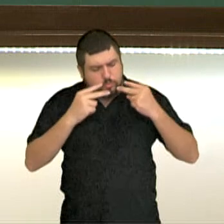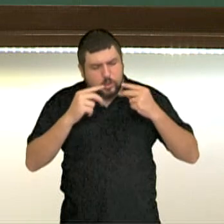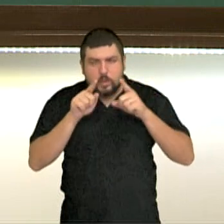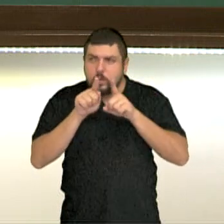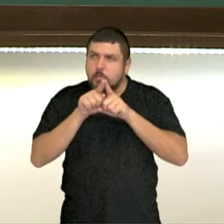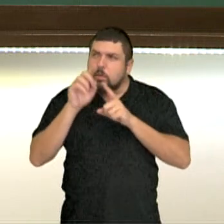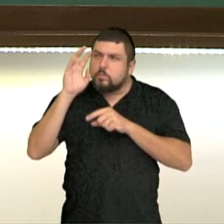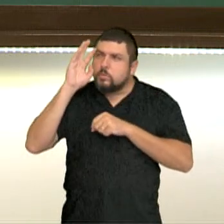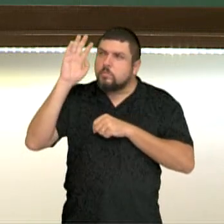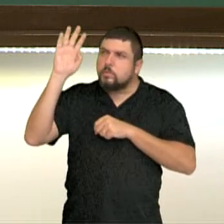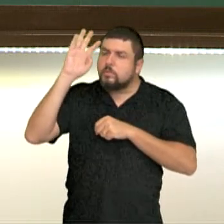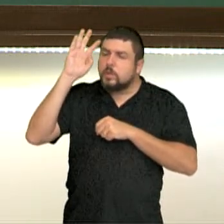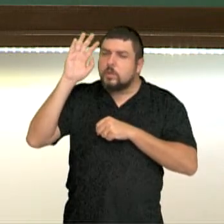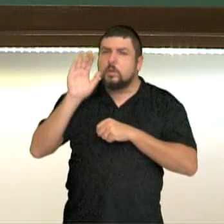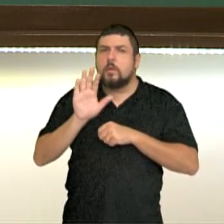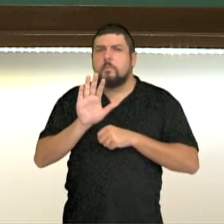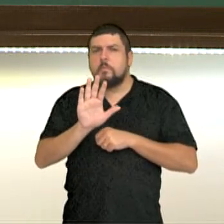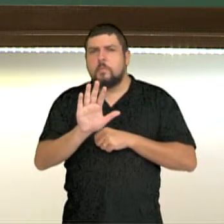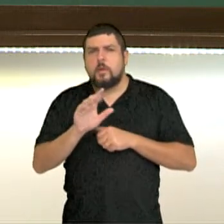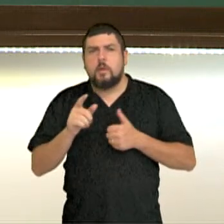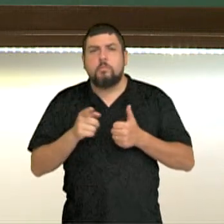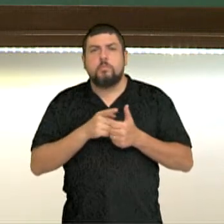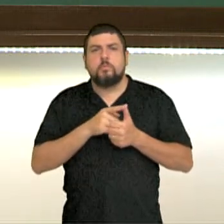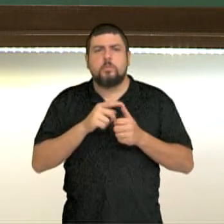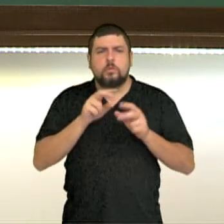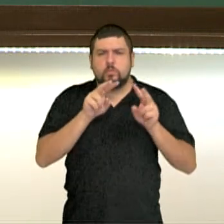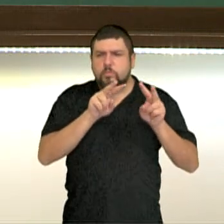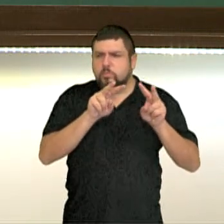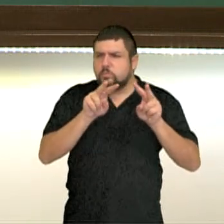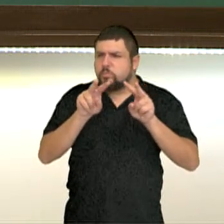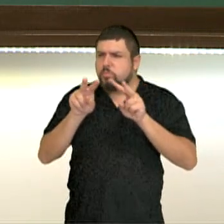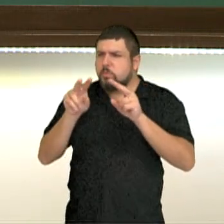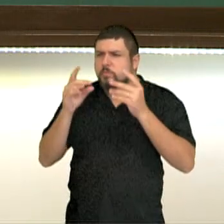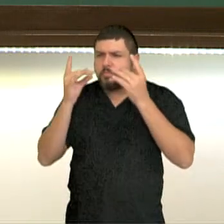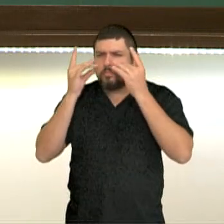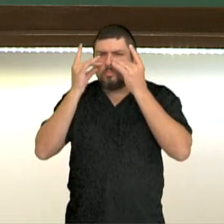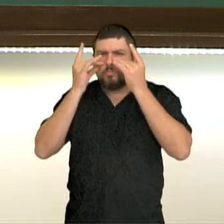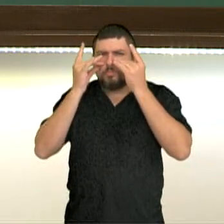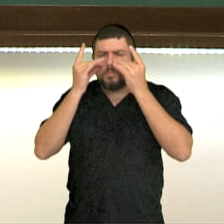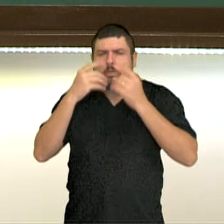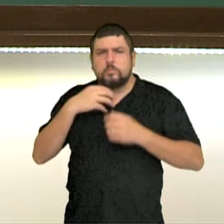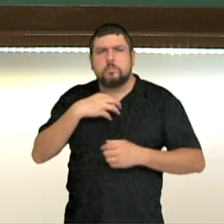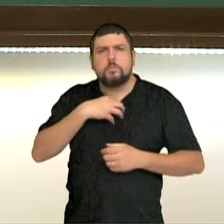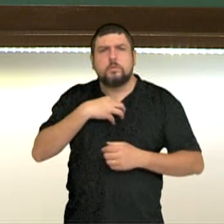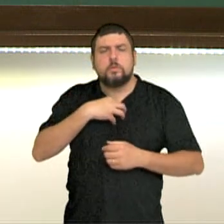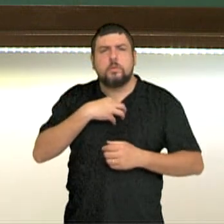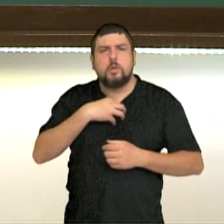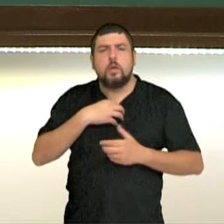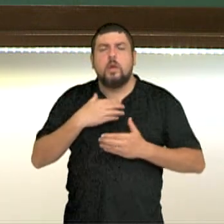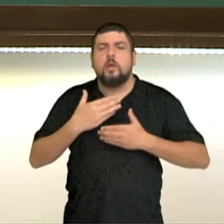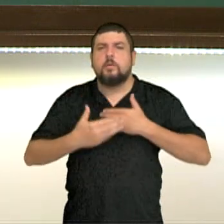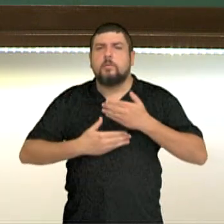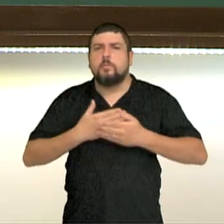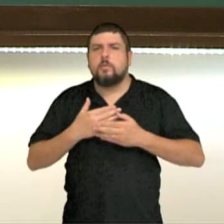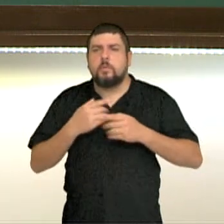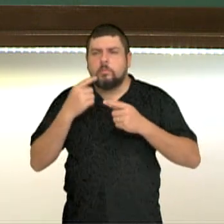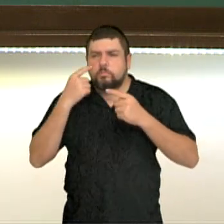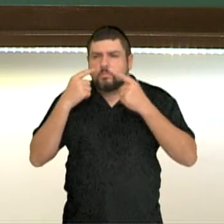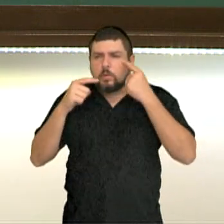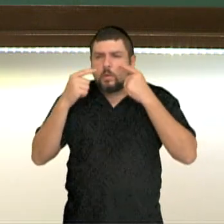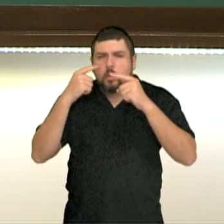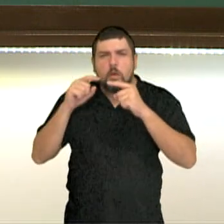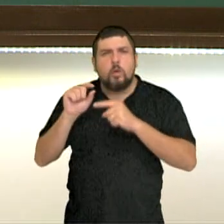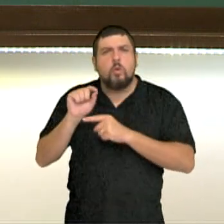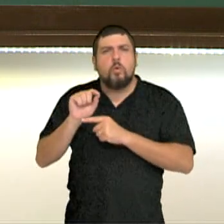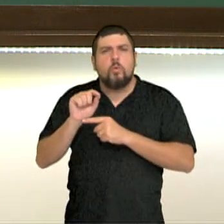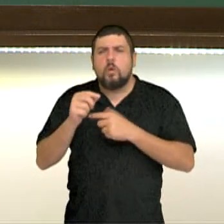ideias, agora nós deveríamos olhar para a realidade sensível. E, nessa observação, descobriríamos que nós deveríamos buscar as causas